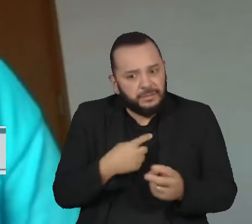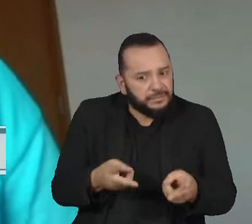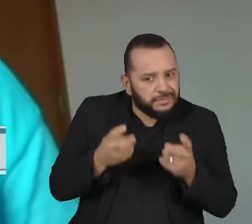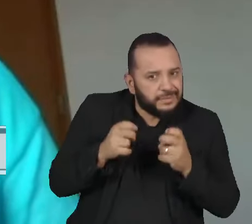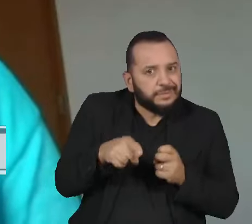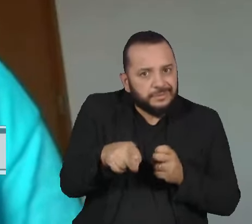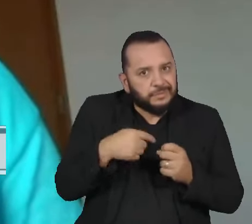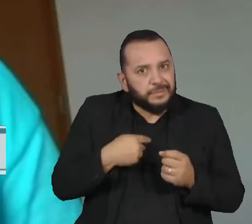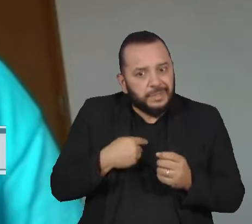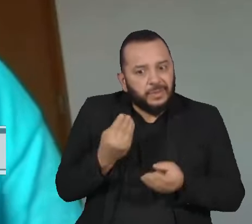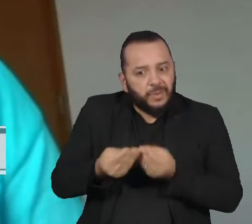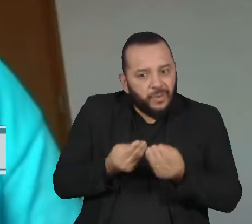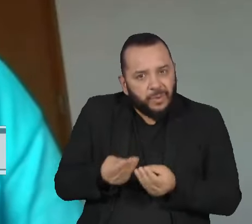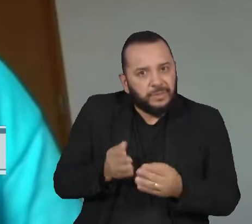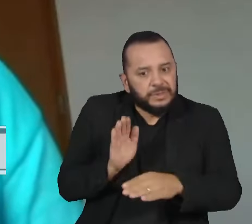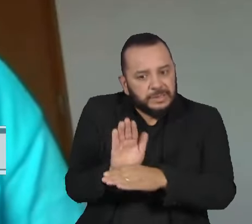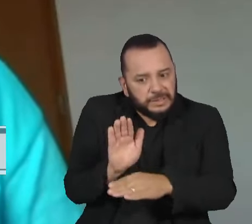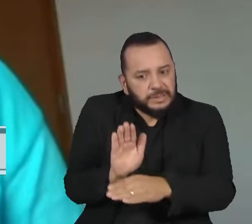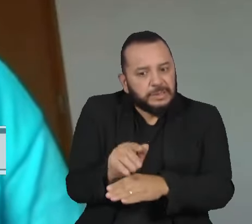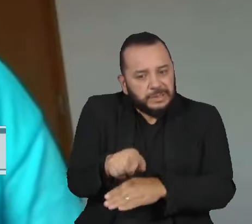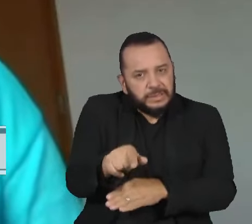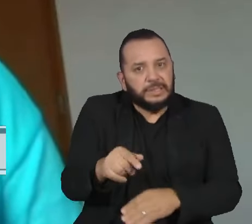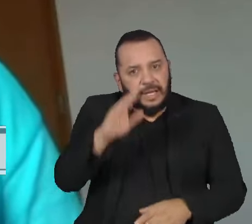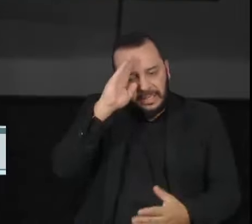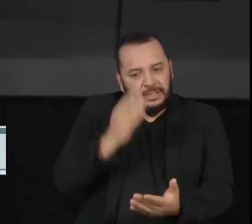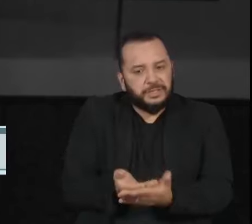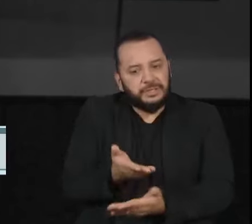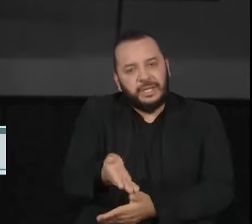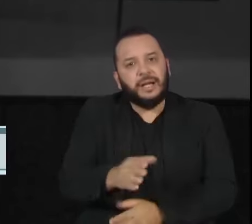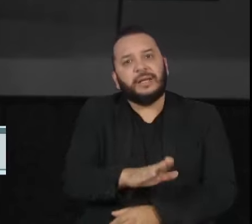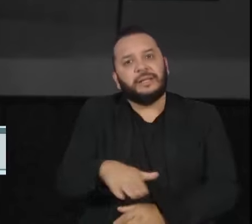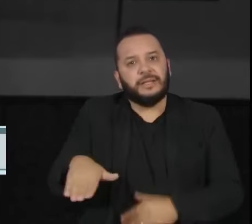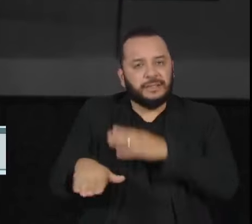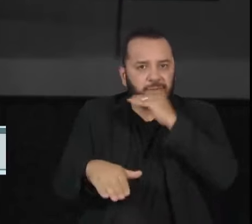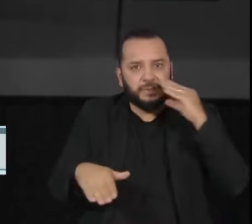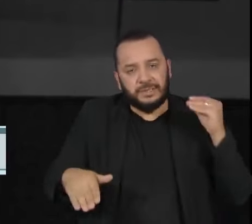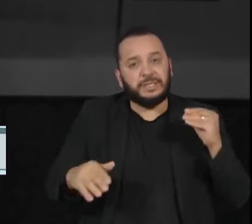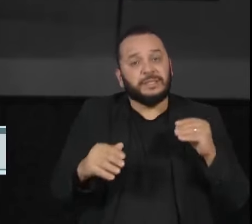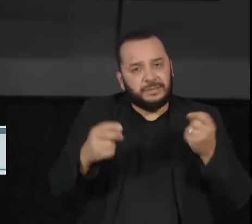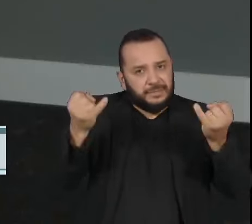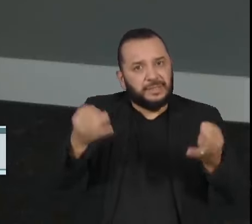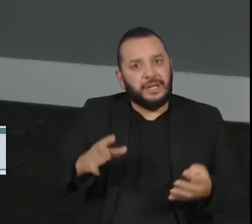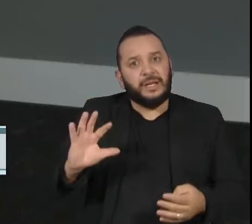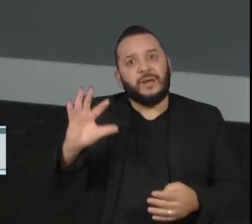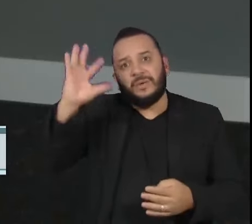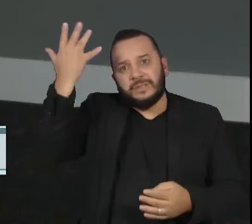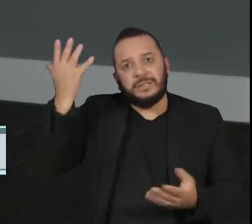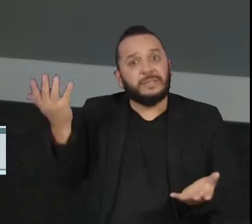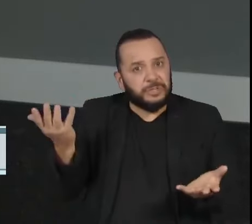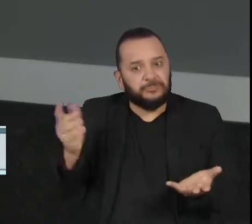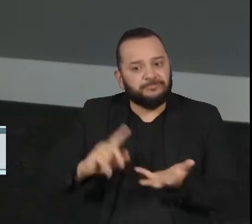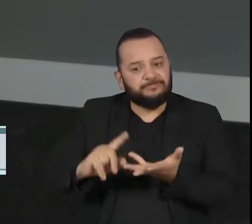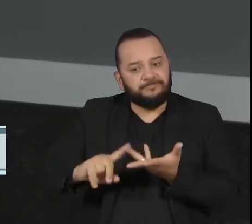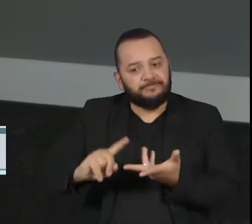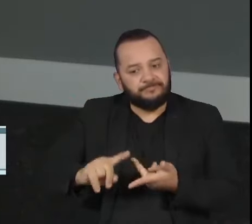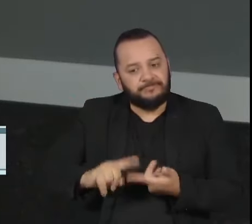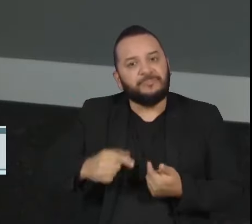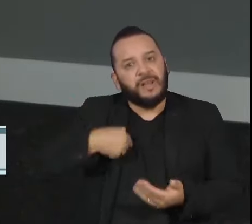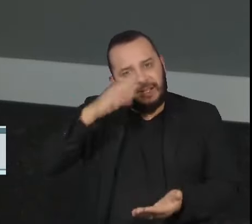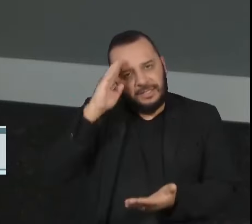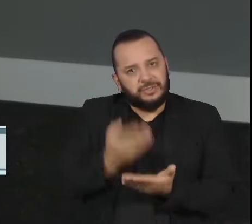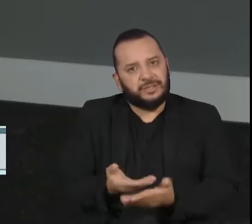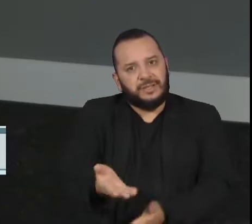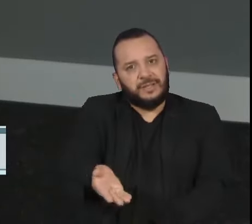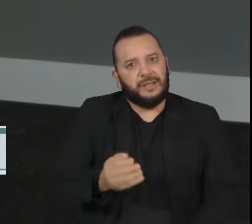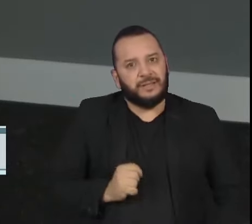atento a todos esses sinais e acreditar nas crianças e adolescentes quando elas dizem que algo está acontecendo. E, obviamente, a gente